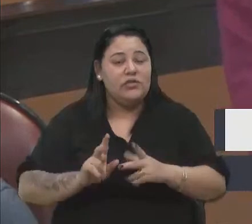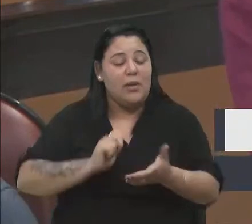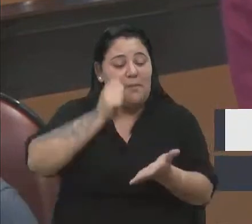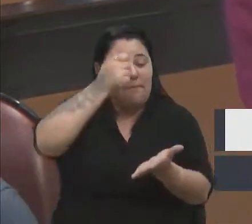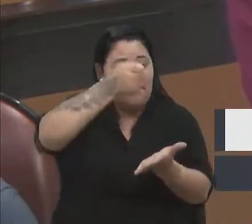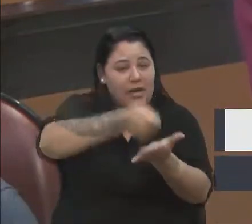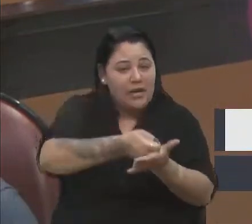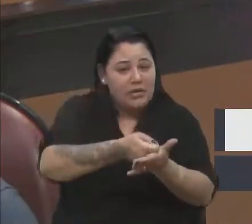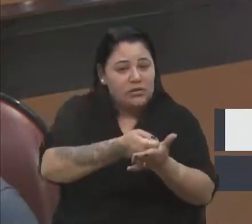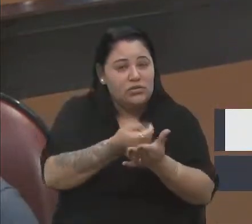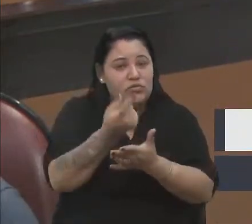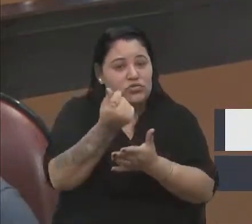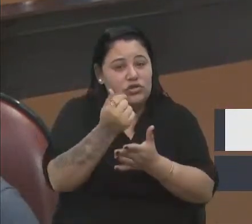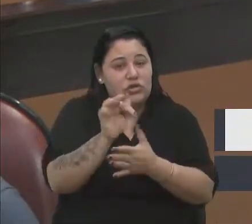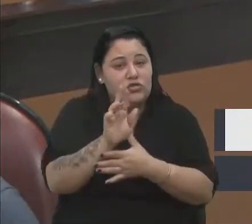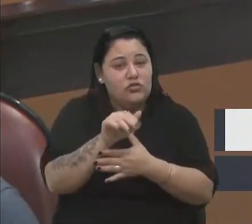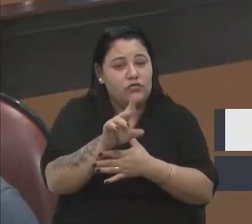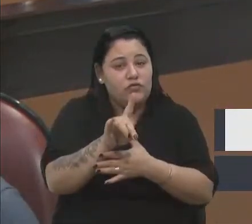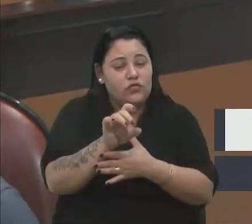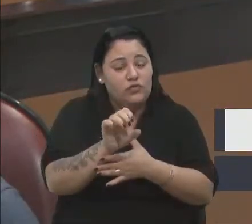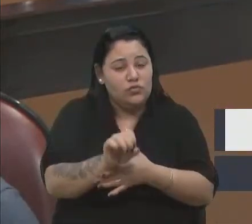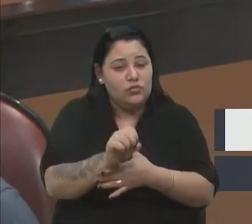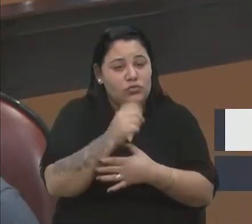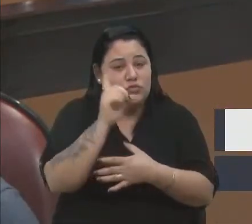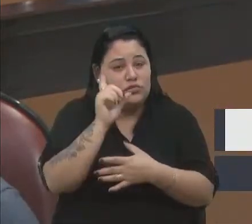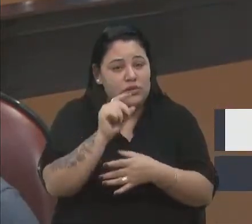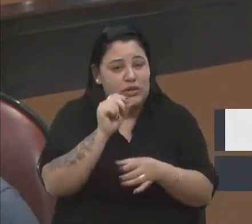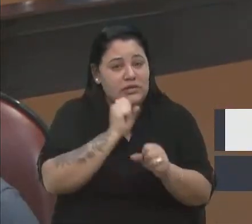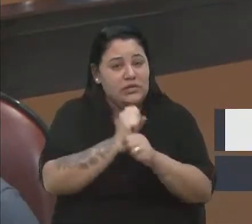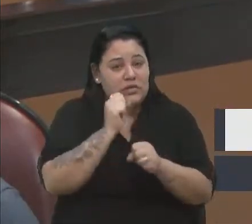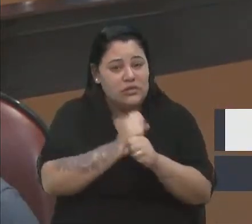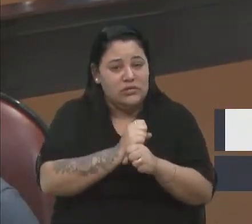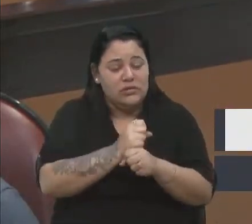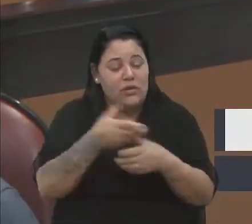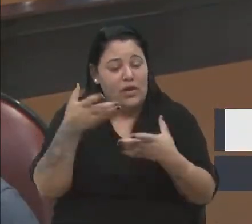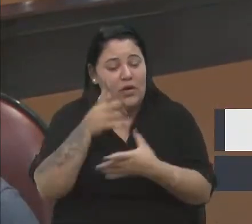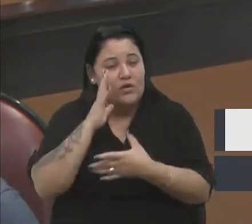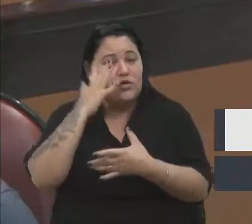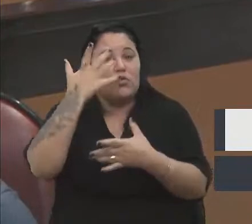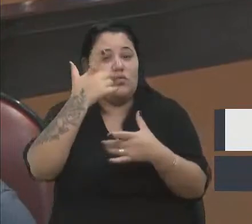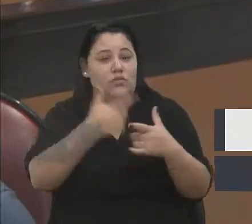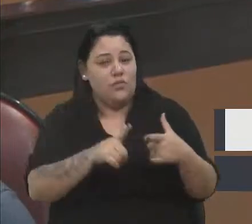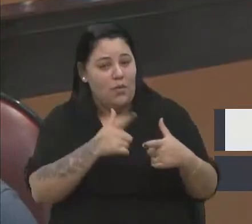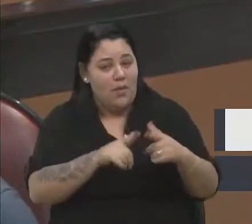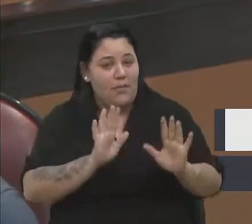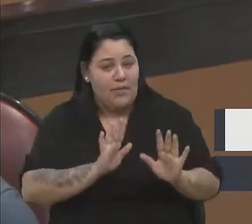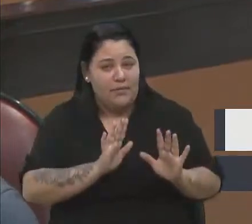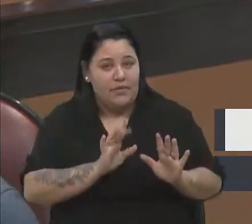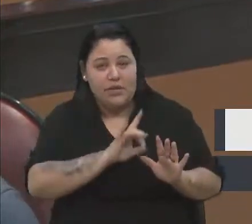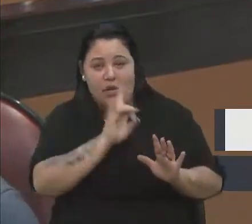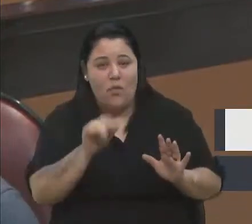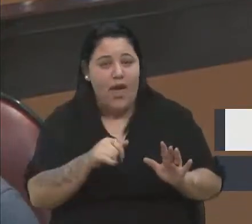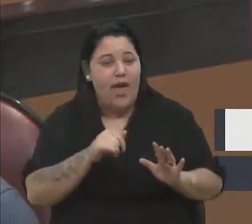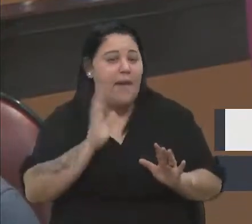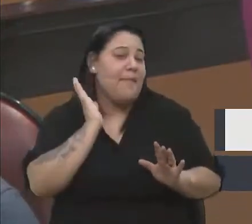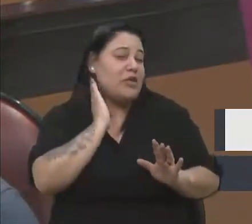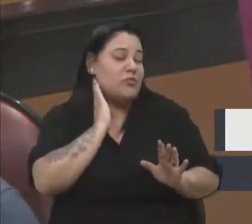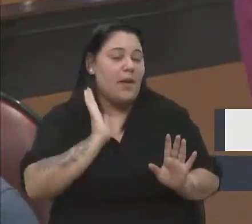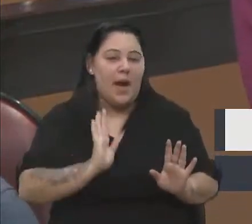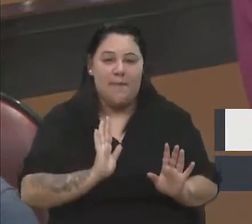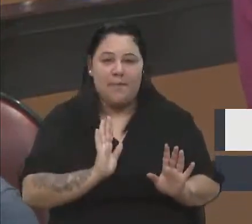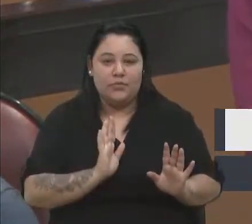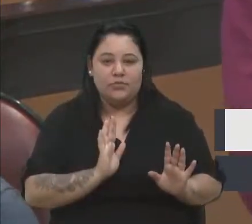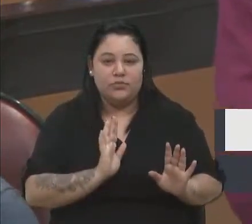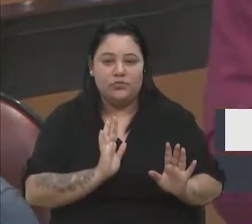dinheiro do fundo com 10 anos. Então agora é a solução do problema. Não é um disque-me-disque de empurar